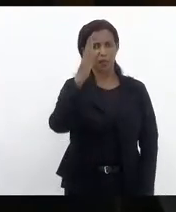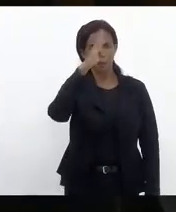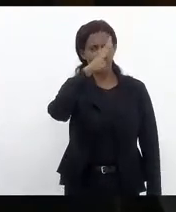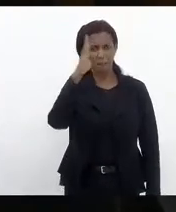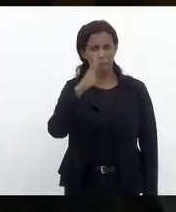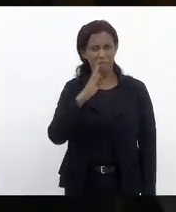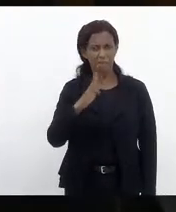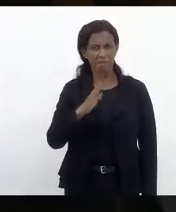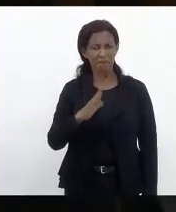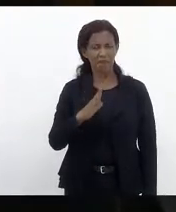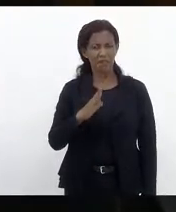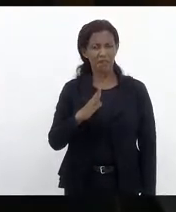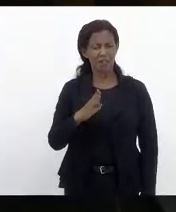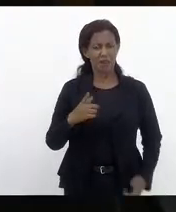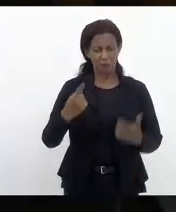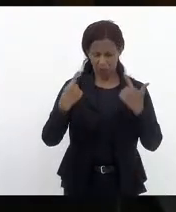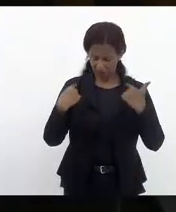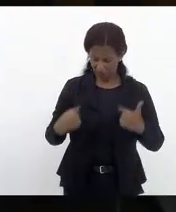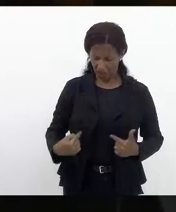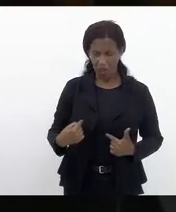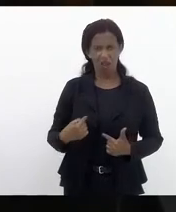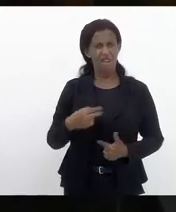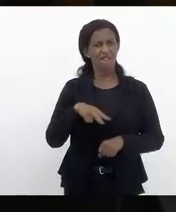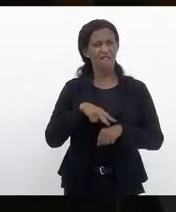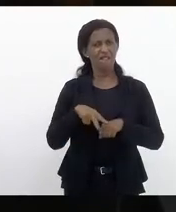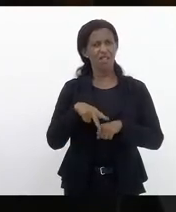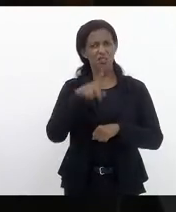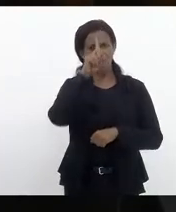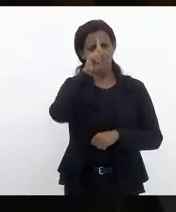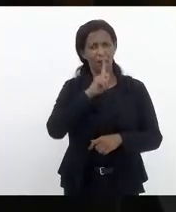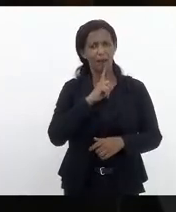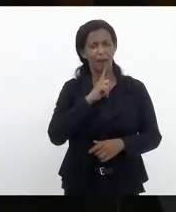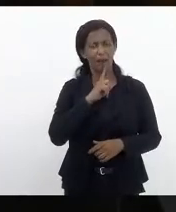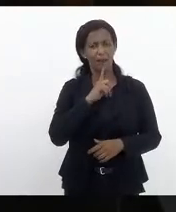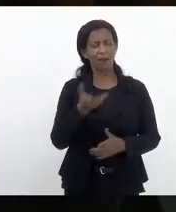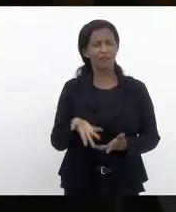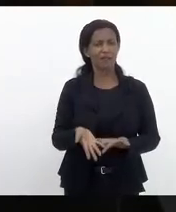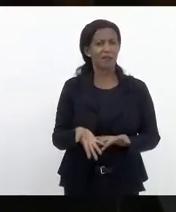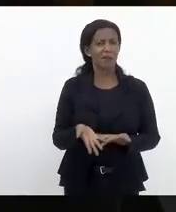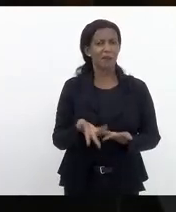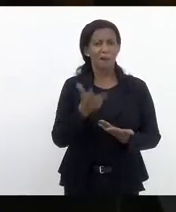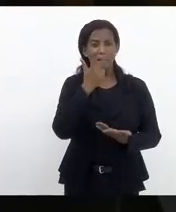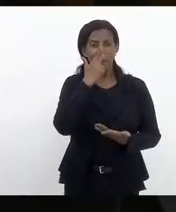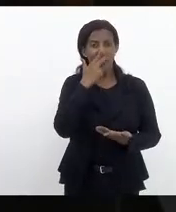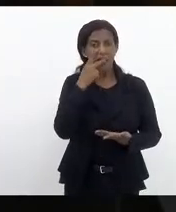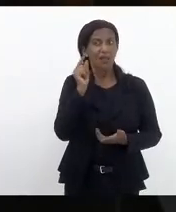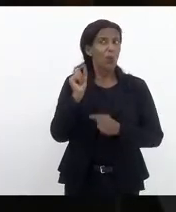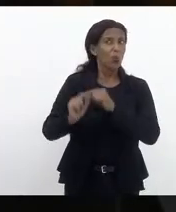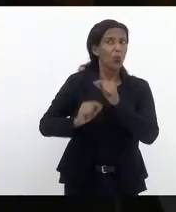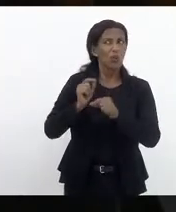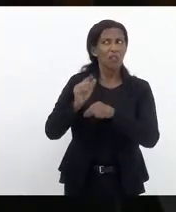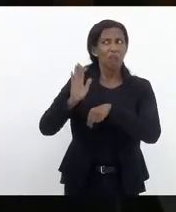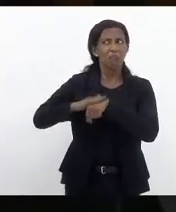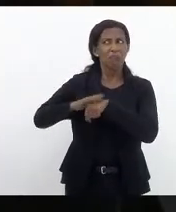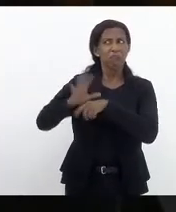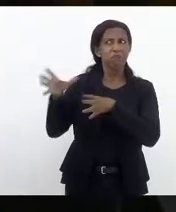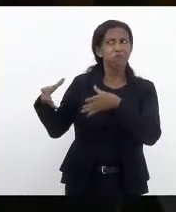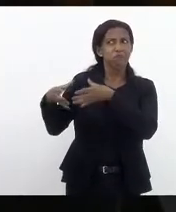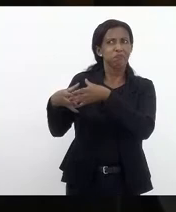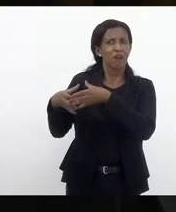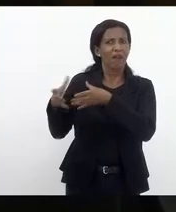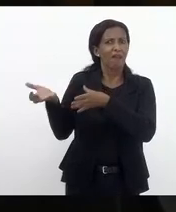apropriar de verde e amarelo é a última fronteira com a instalação do que eles pretendem do